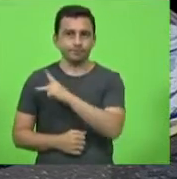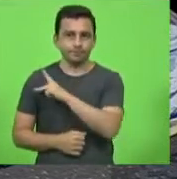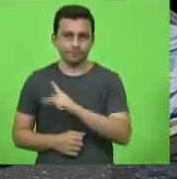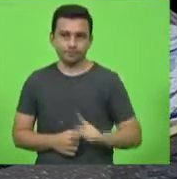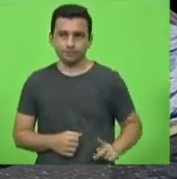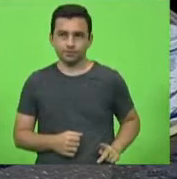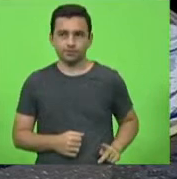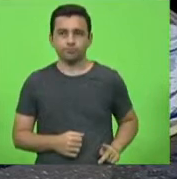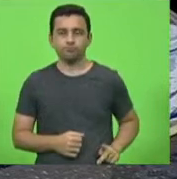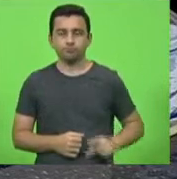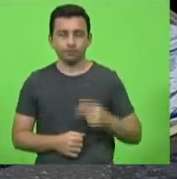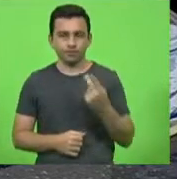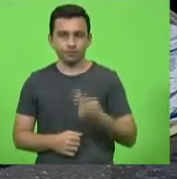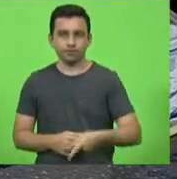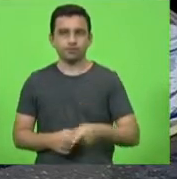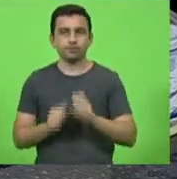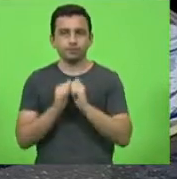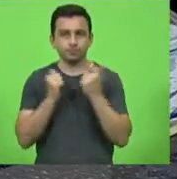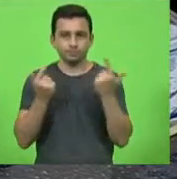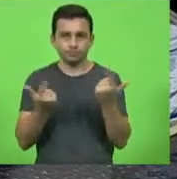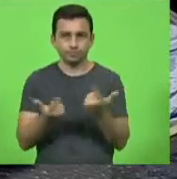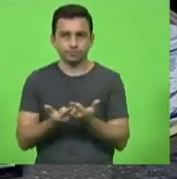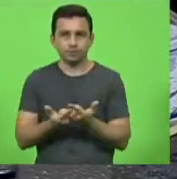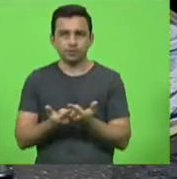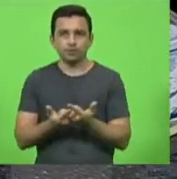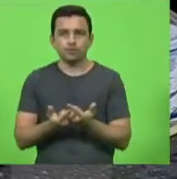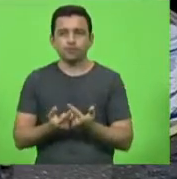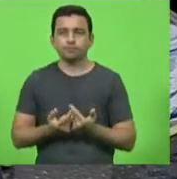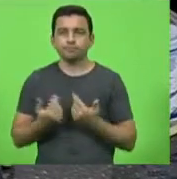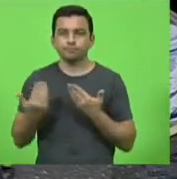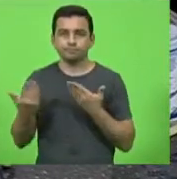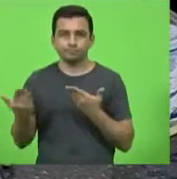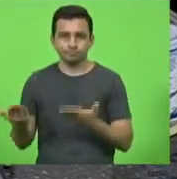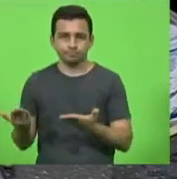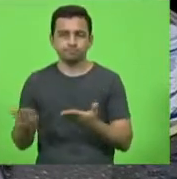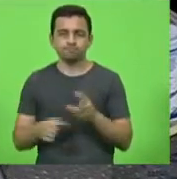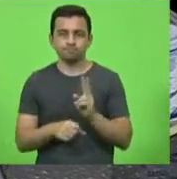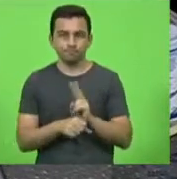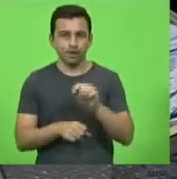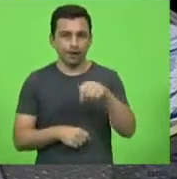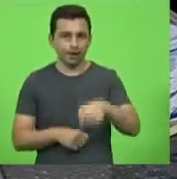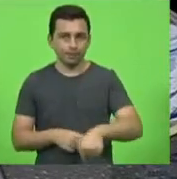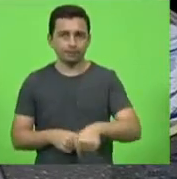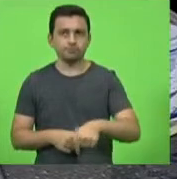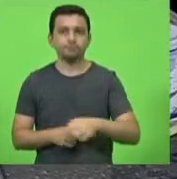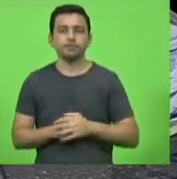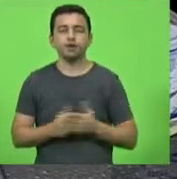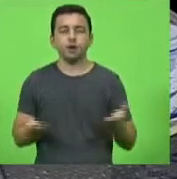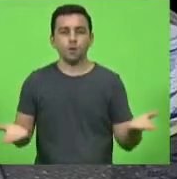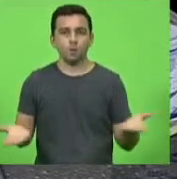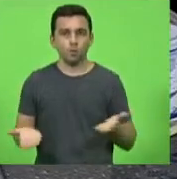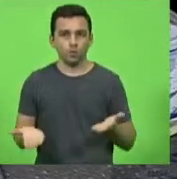Assembleia preside a nossa casa neste momento